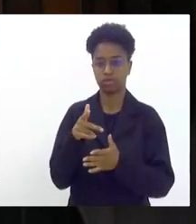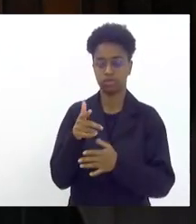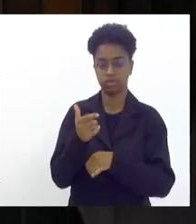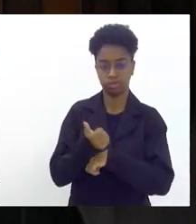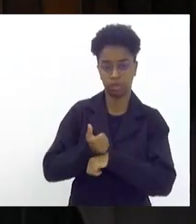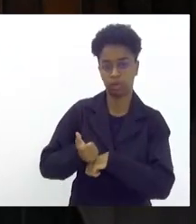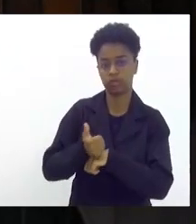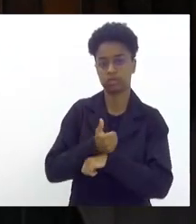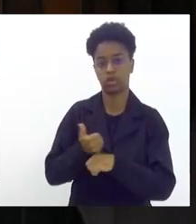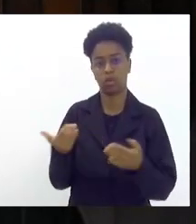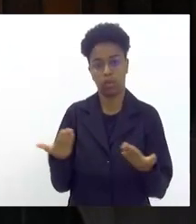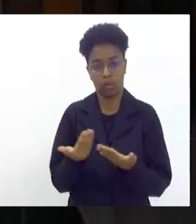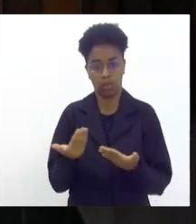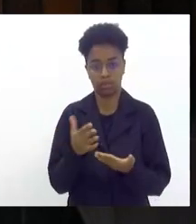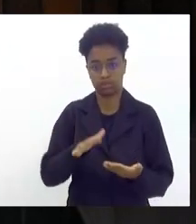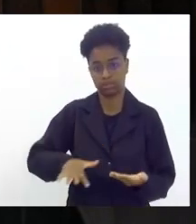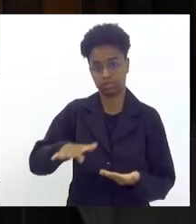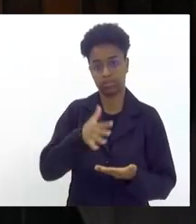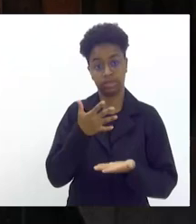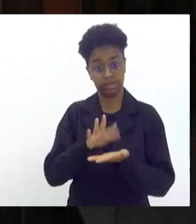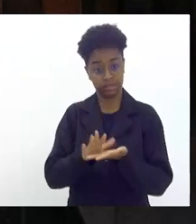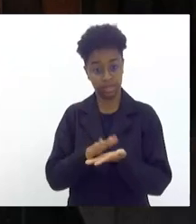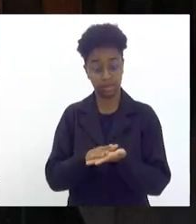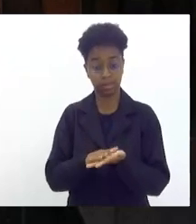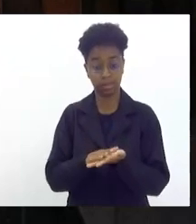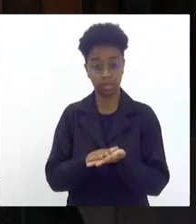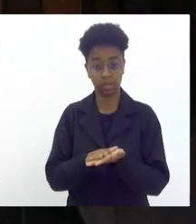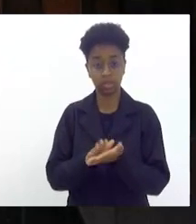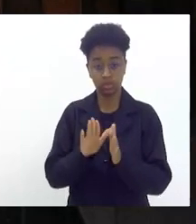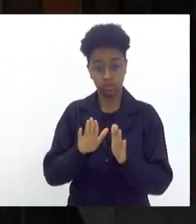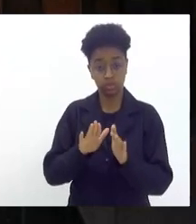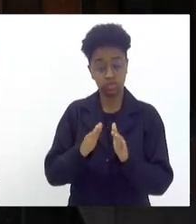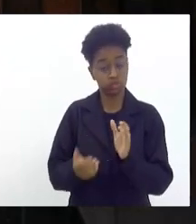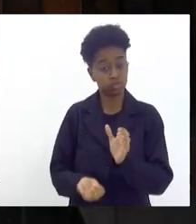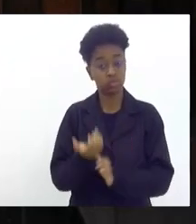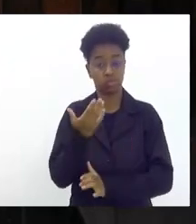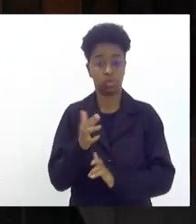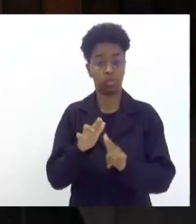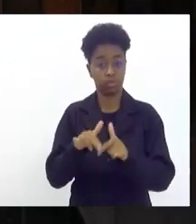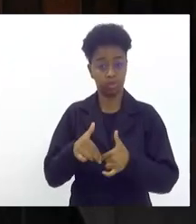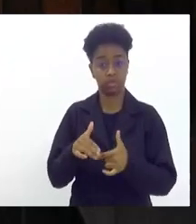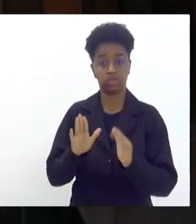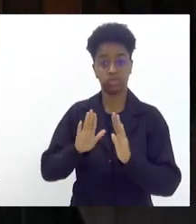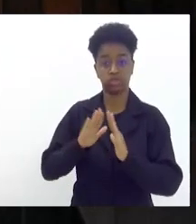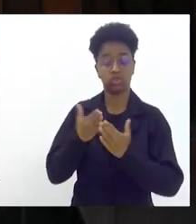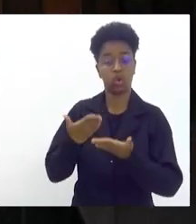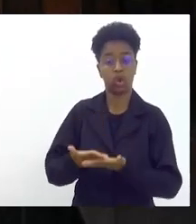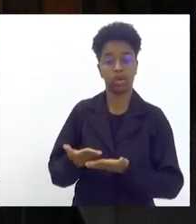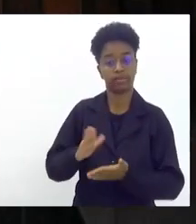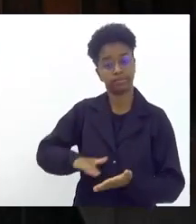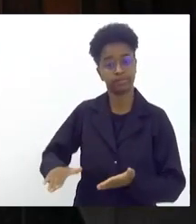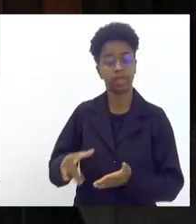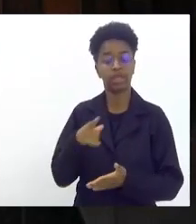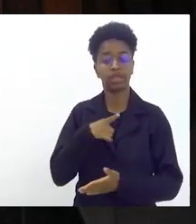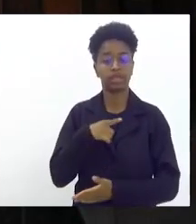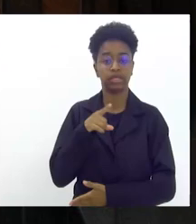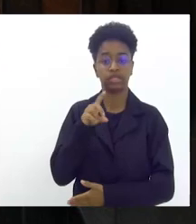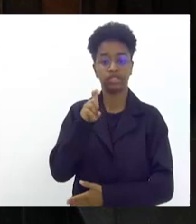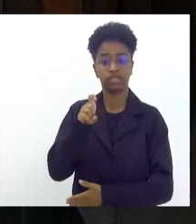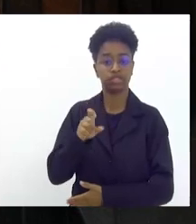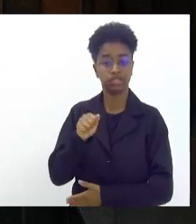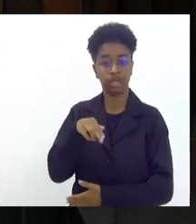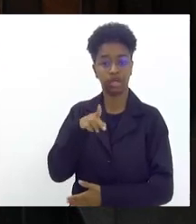hoje, no mundo do samba, que nasceram das Mirim, como Xander de Pilares, Dudu Nobre, Pretinho da Serrinha, Tinga,